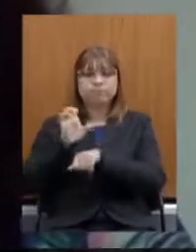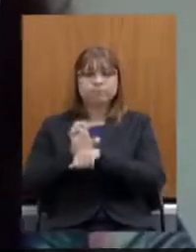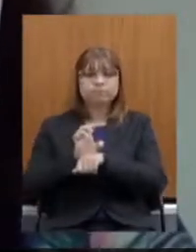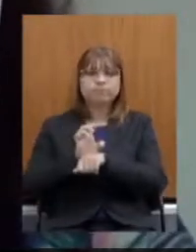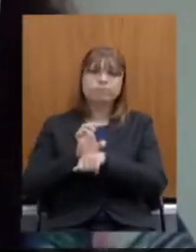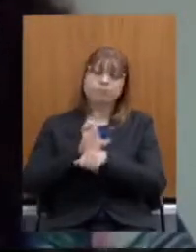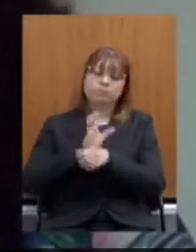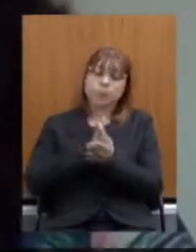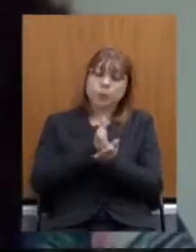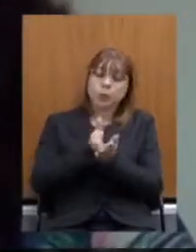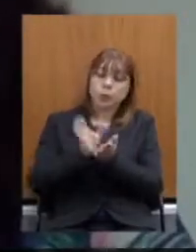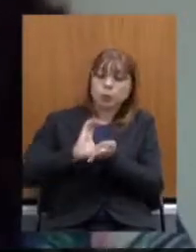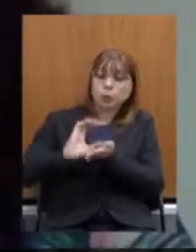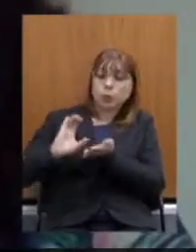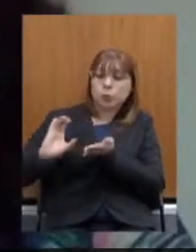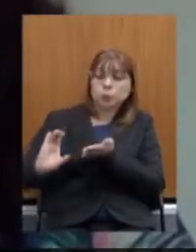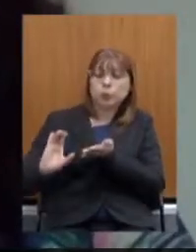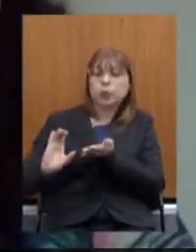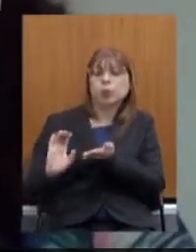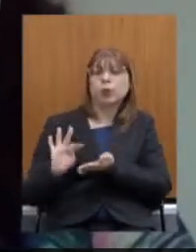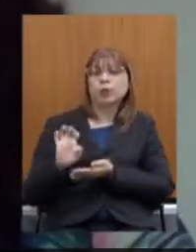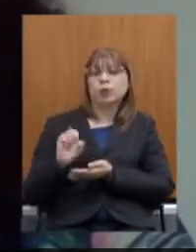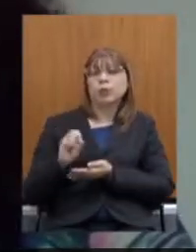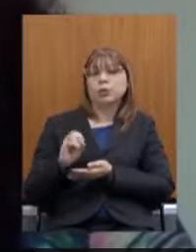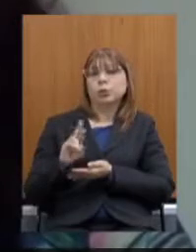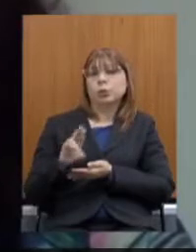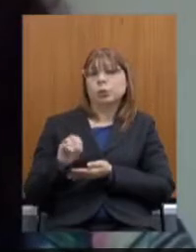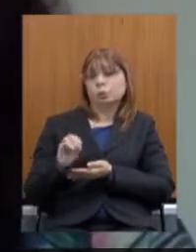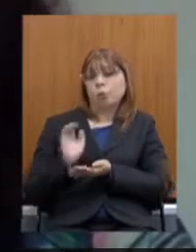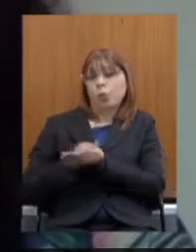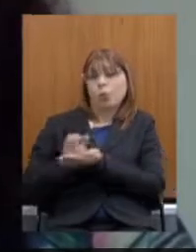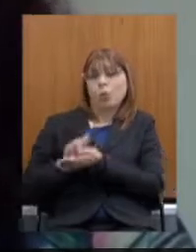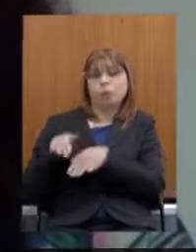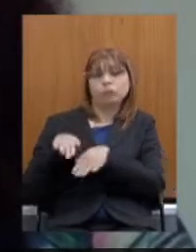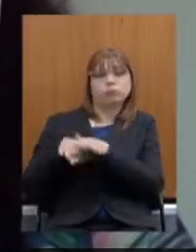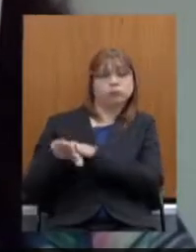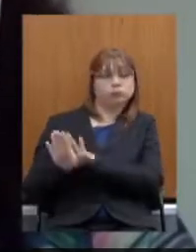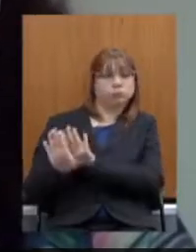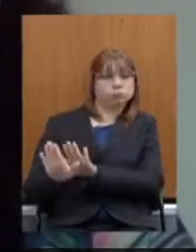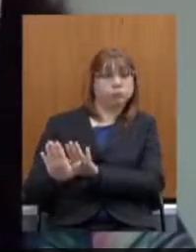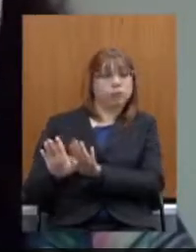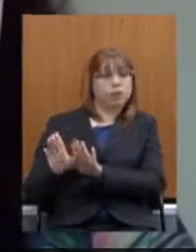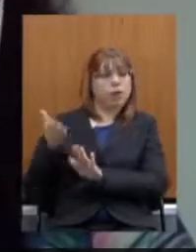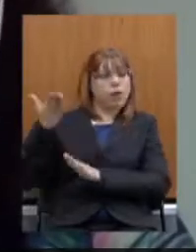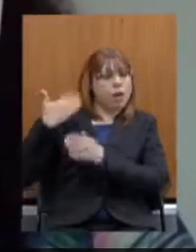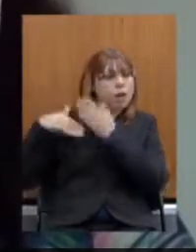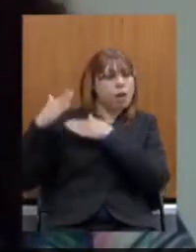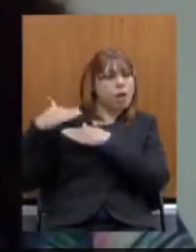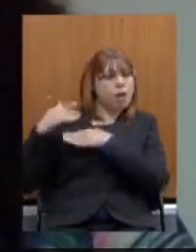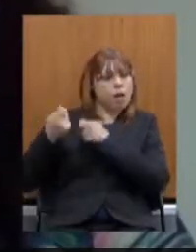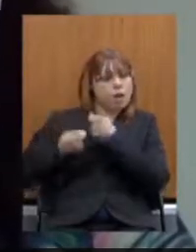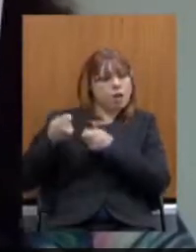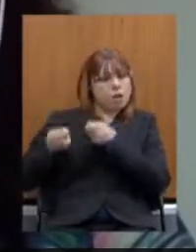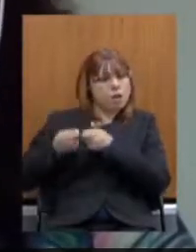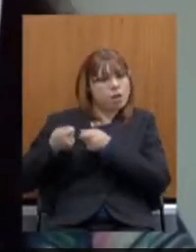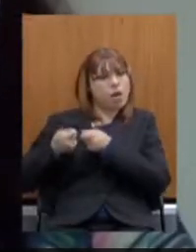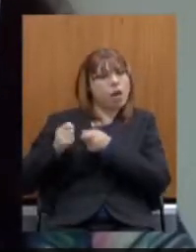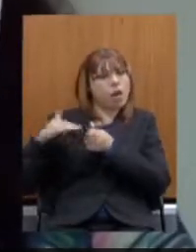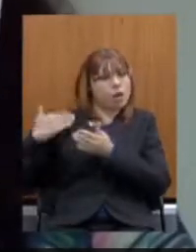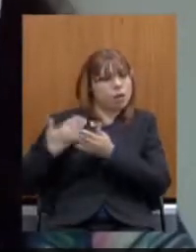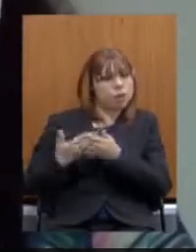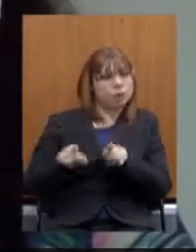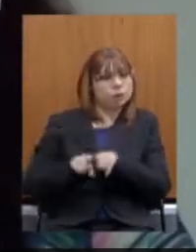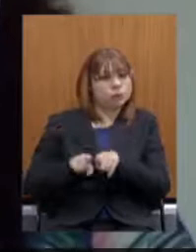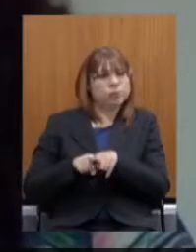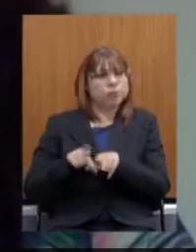Caixa Único do Tesouro e todos os administradores que passaram e estão lá ocupam um cargo